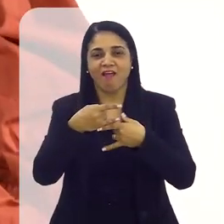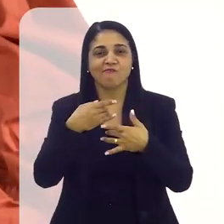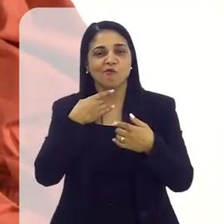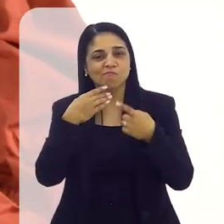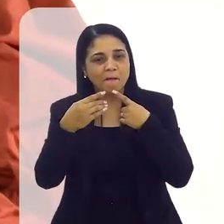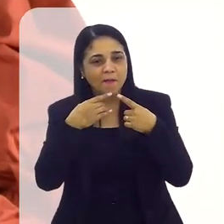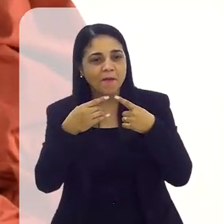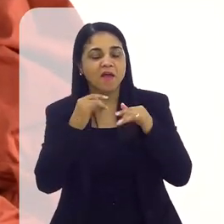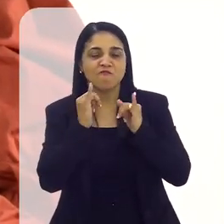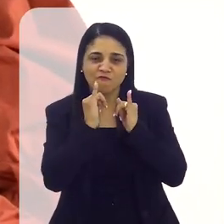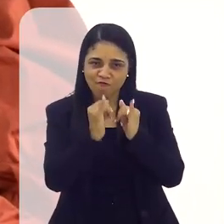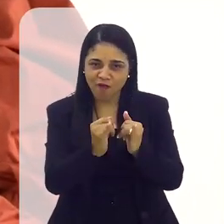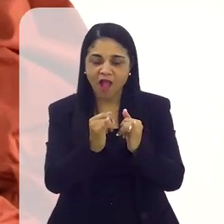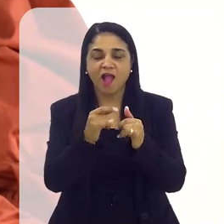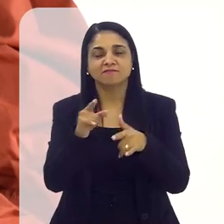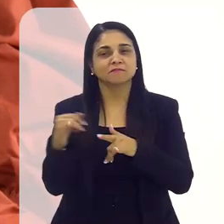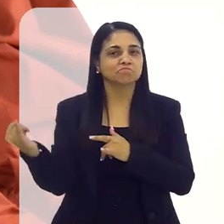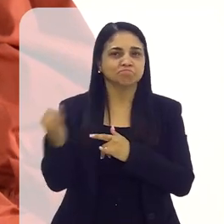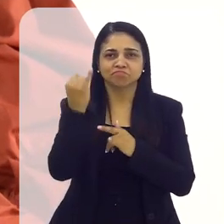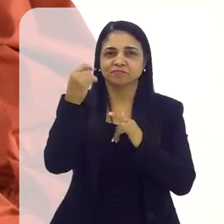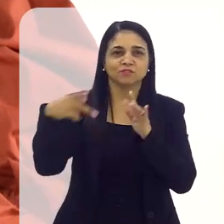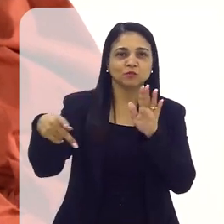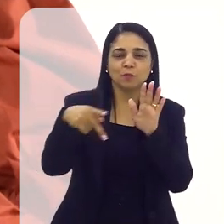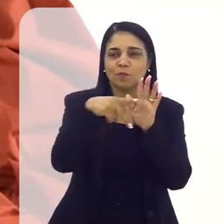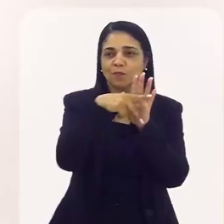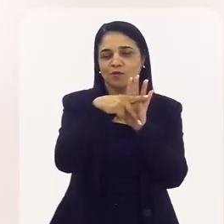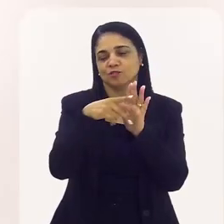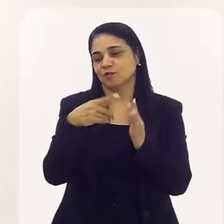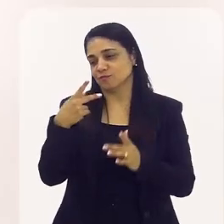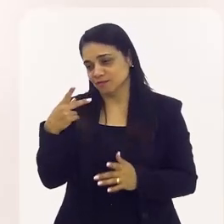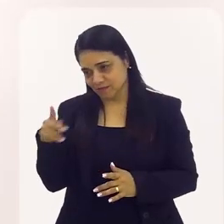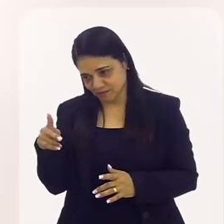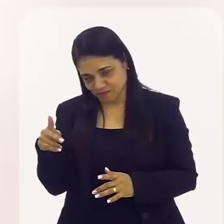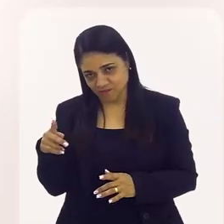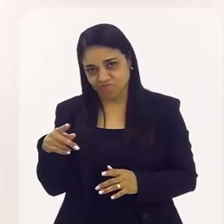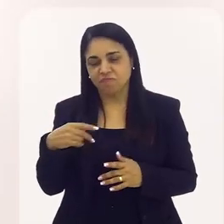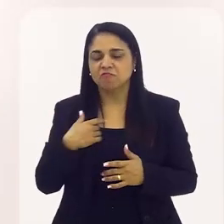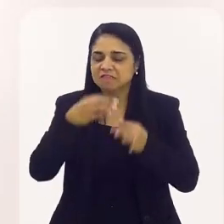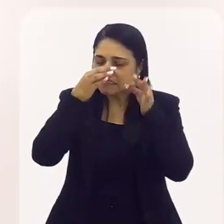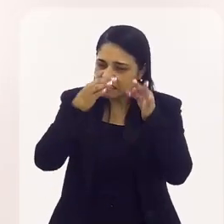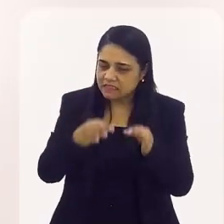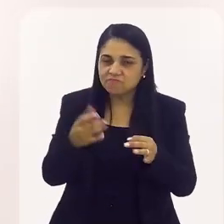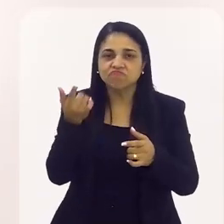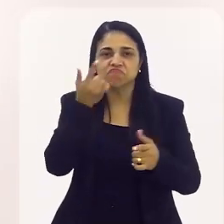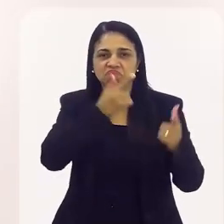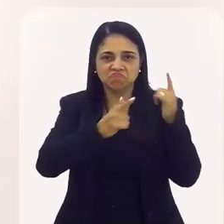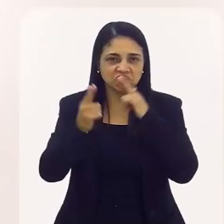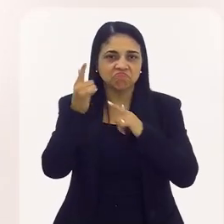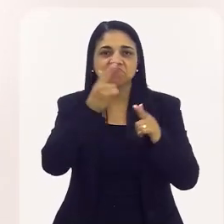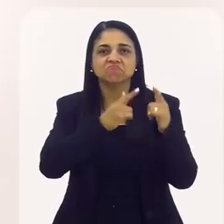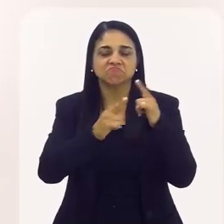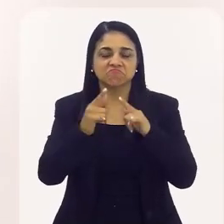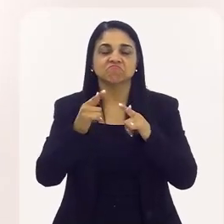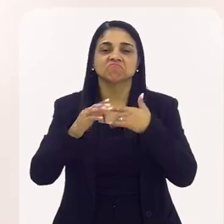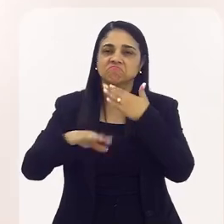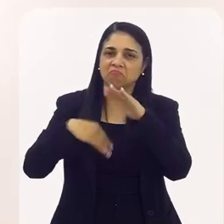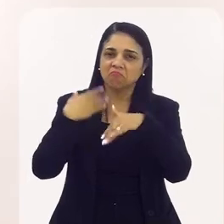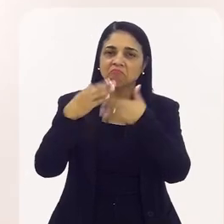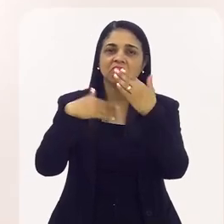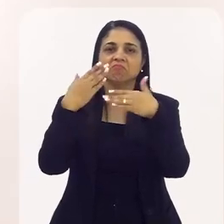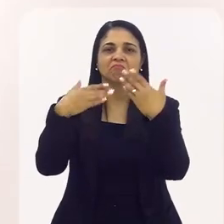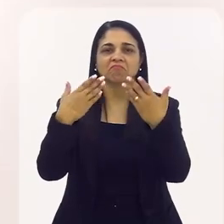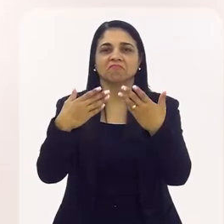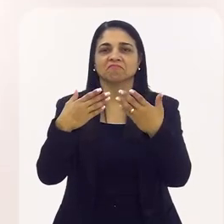trabalho. Porque é um trabalho importante e eu tenho certeza que nós vamos conseguir fazer e